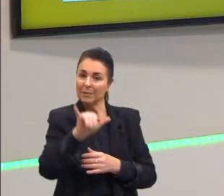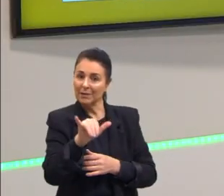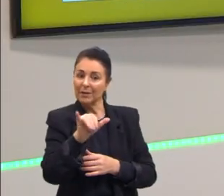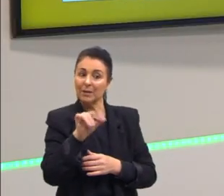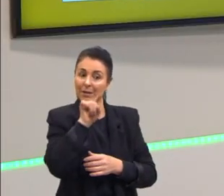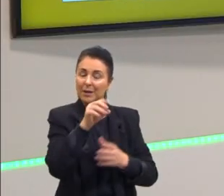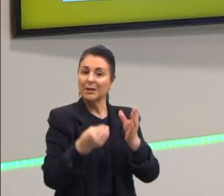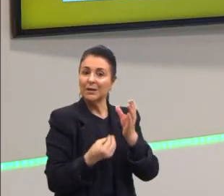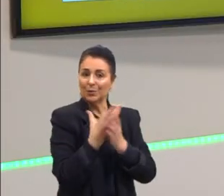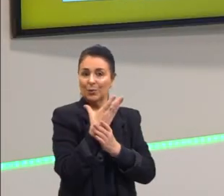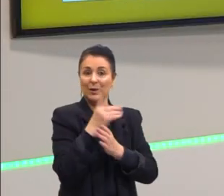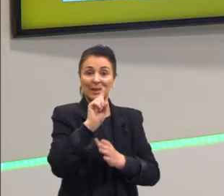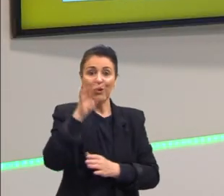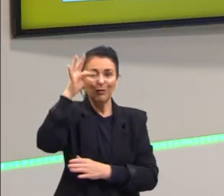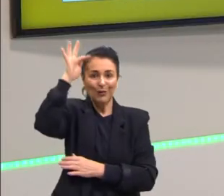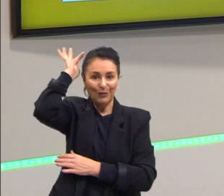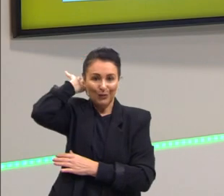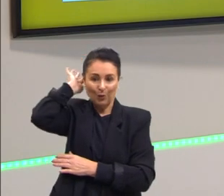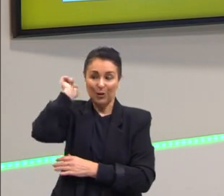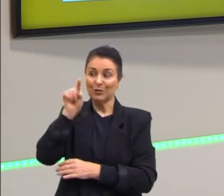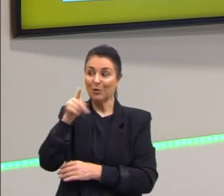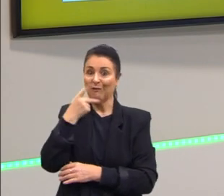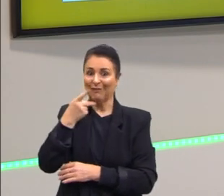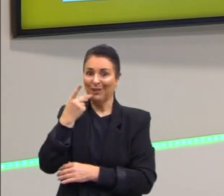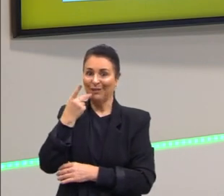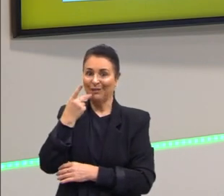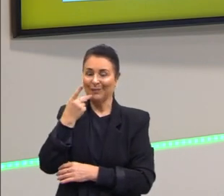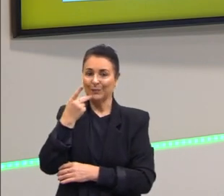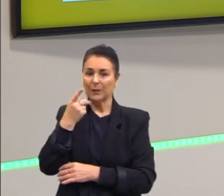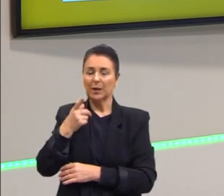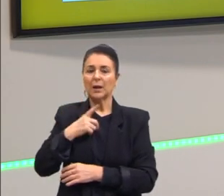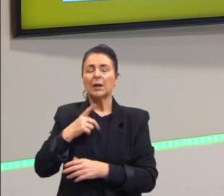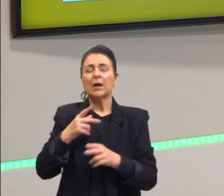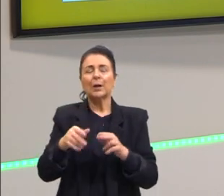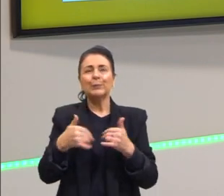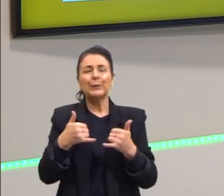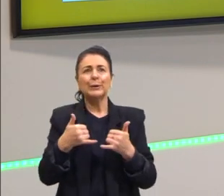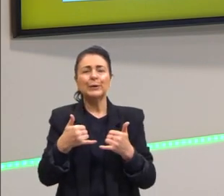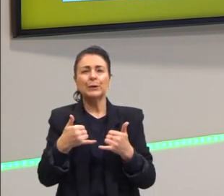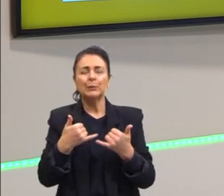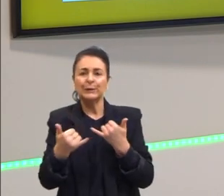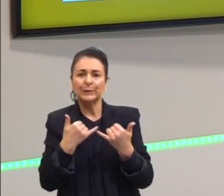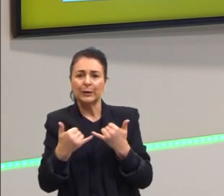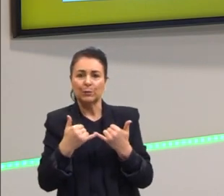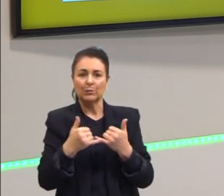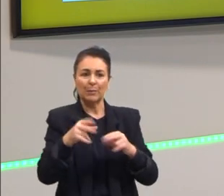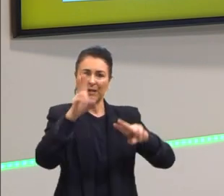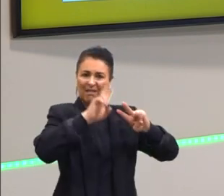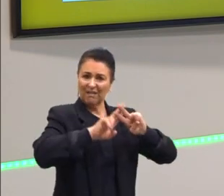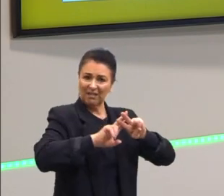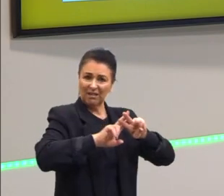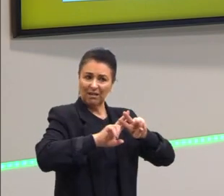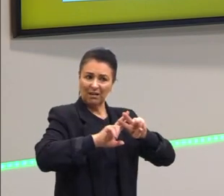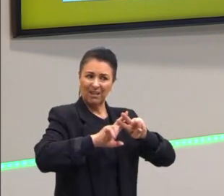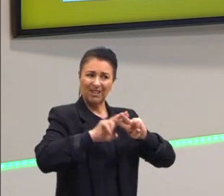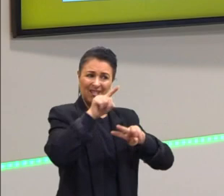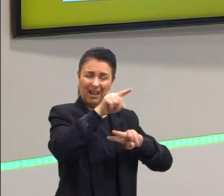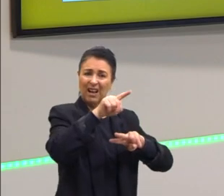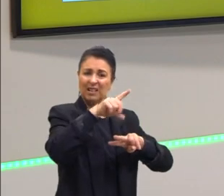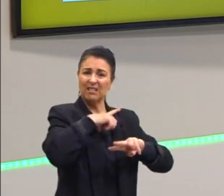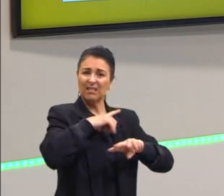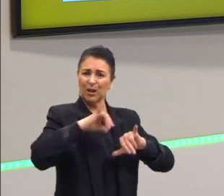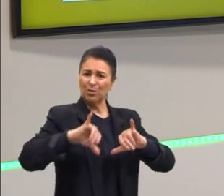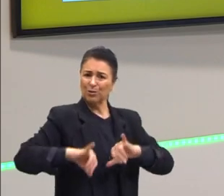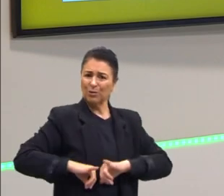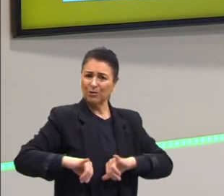determinado momento sobre a questão, mas o sistema prisional, um sistema de dor, aí ele se refere, não, é um sistema que é de